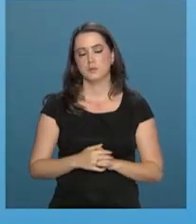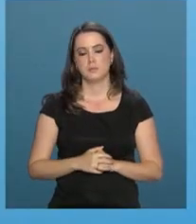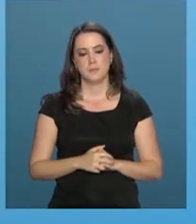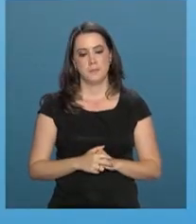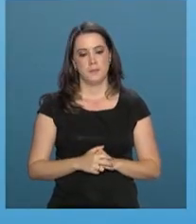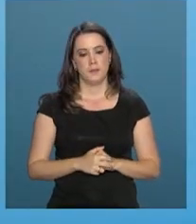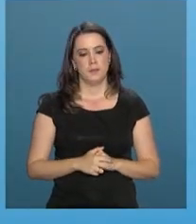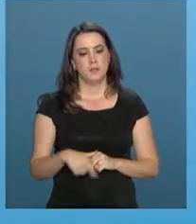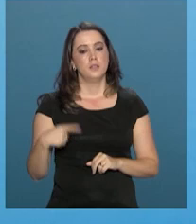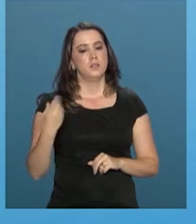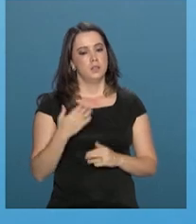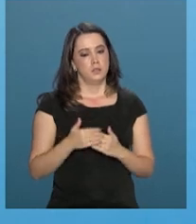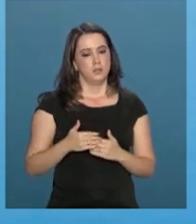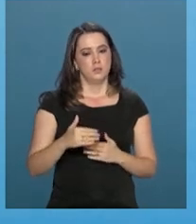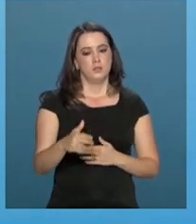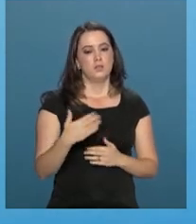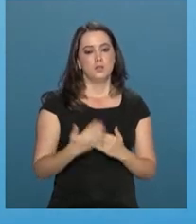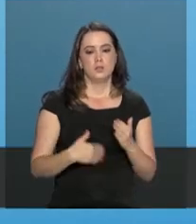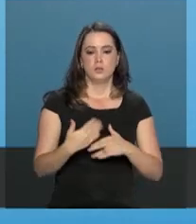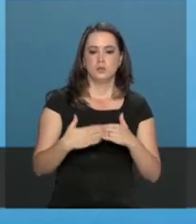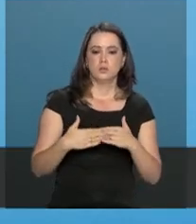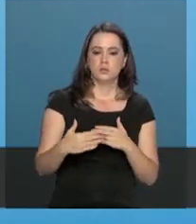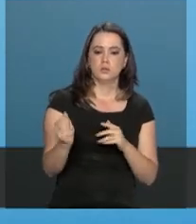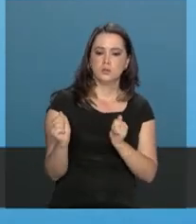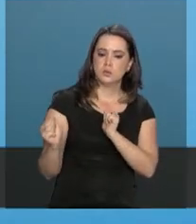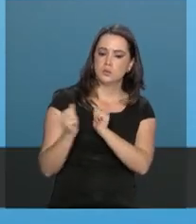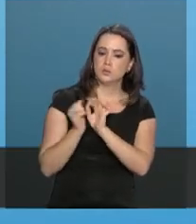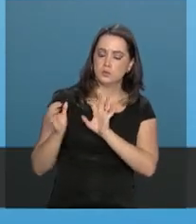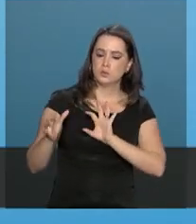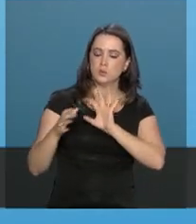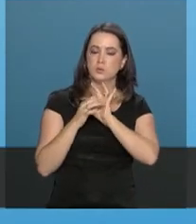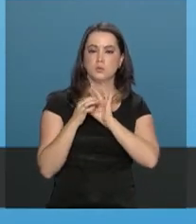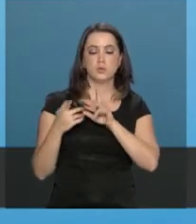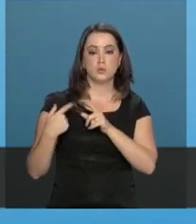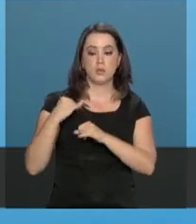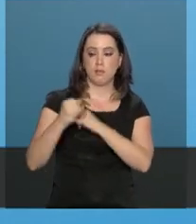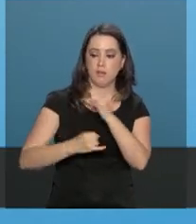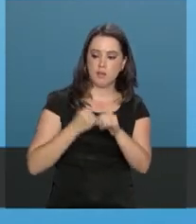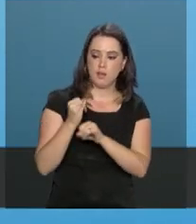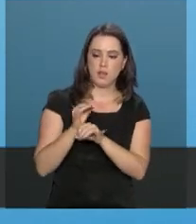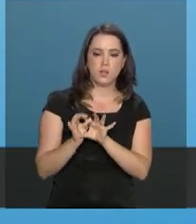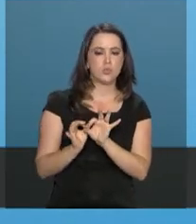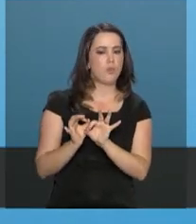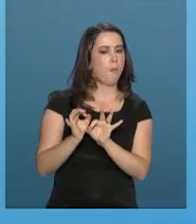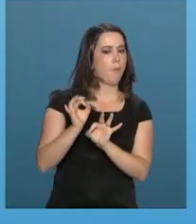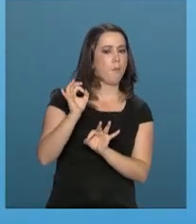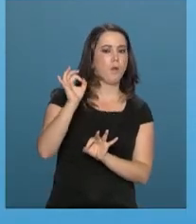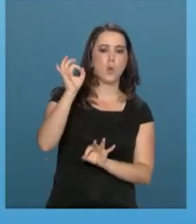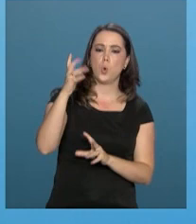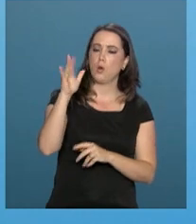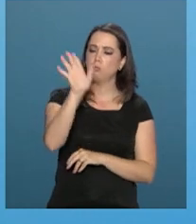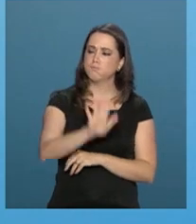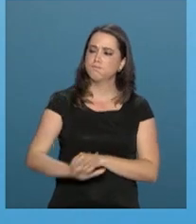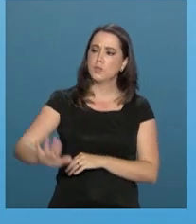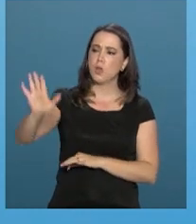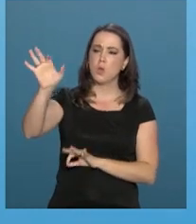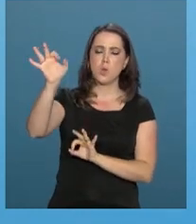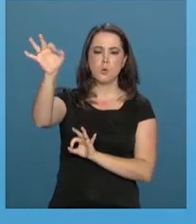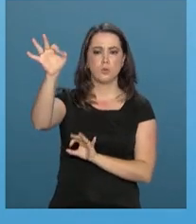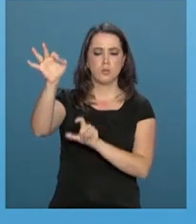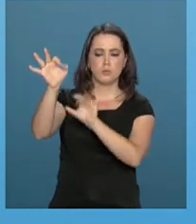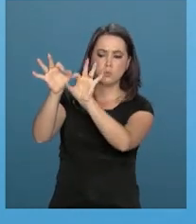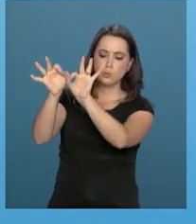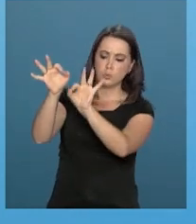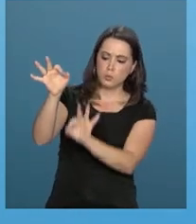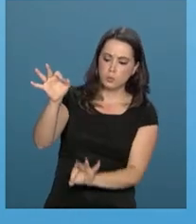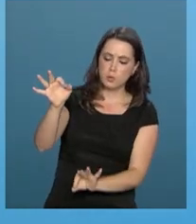frente, continua o desafio de juntos conectarmos este imenso país de ponto a ponta, sem restrição de localidades, sejam